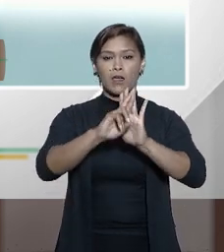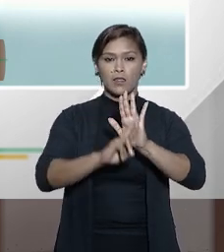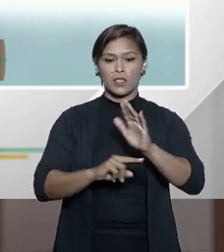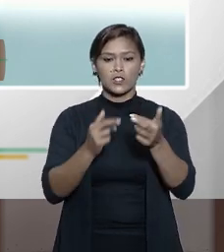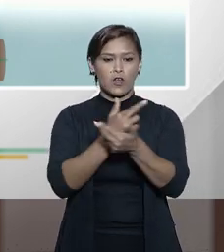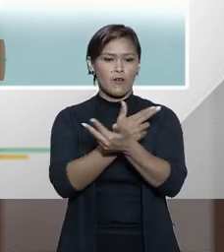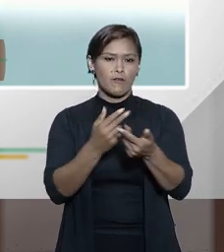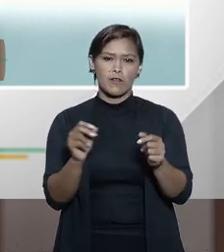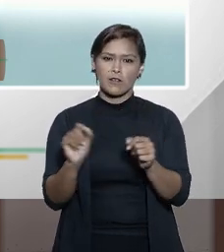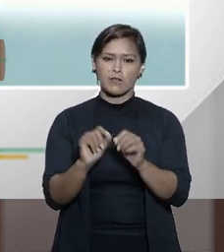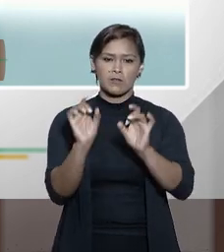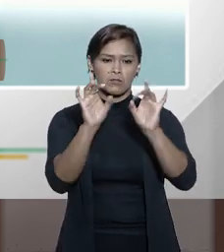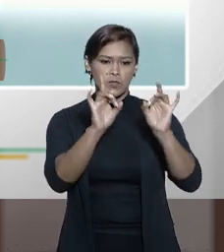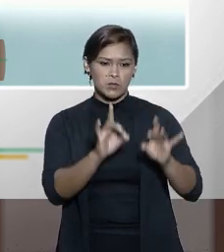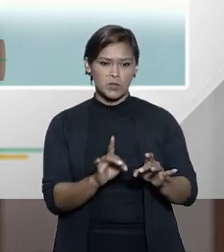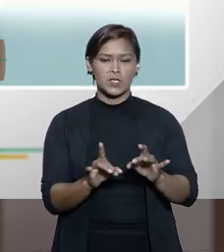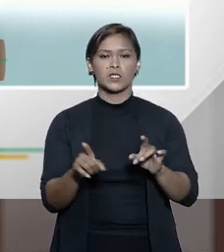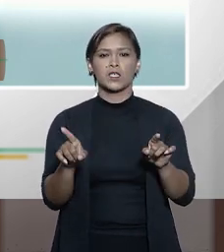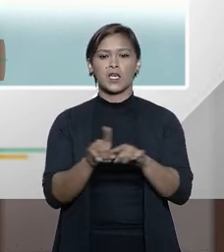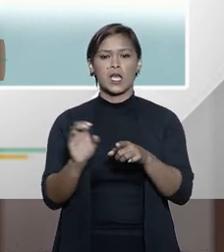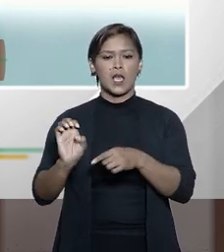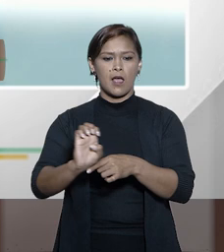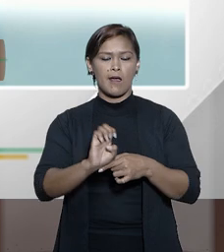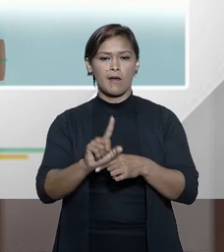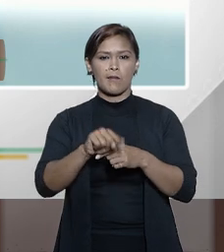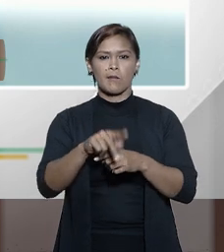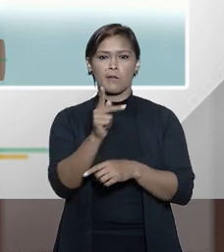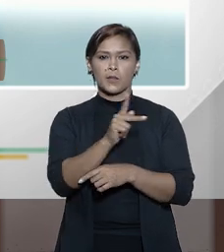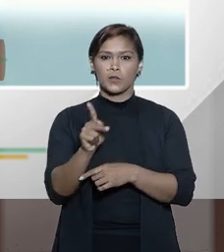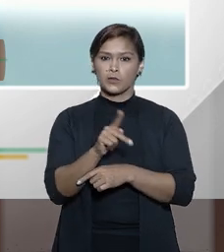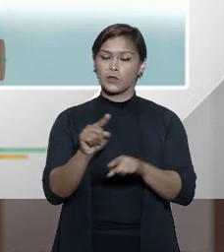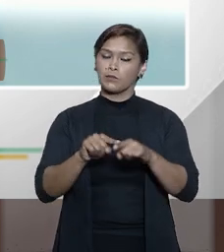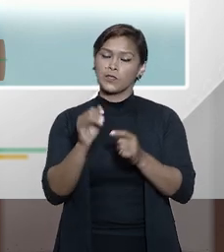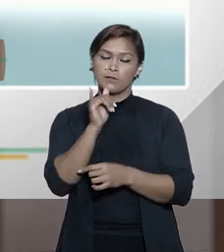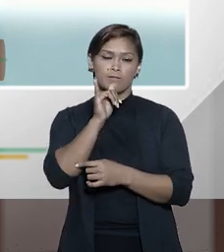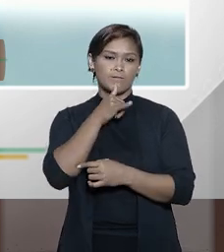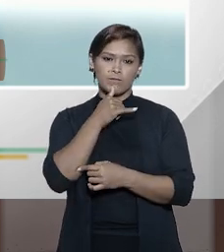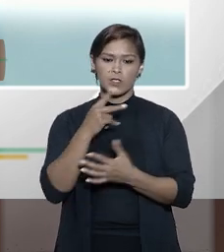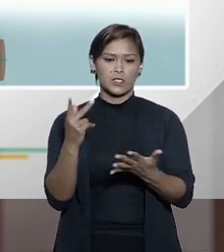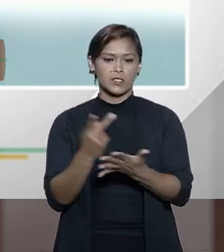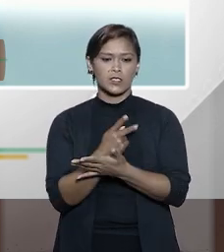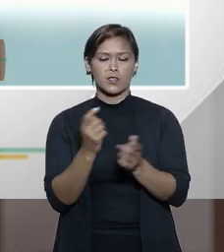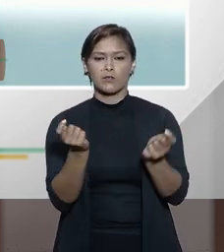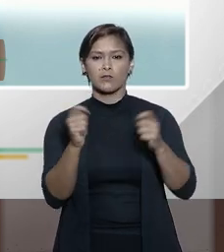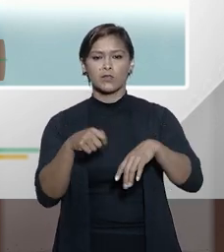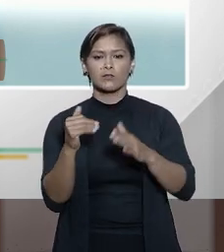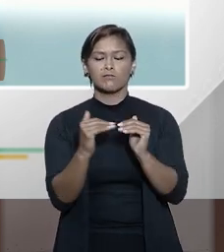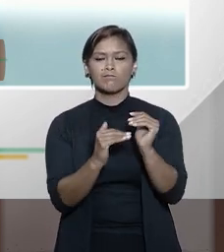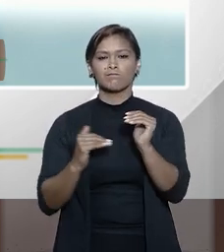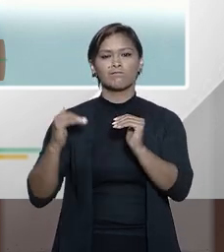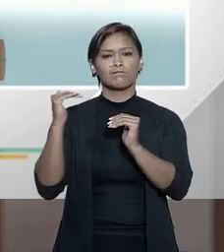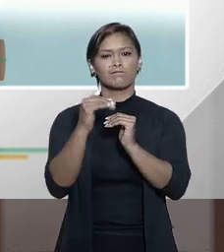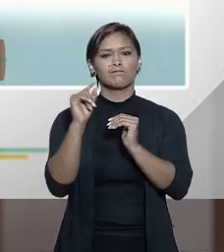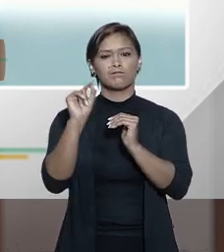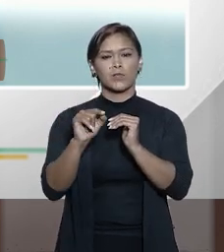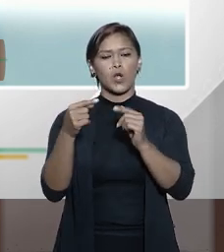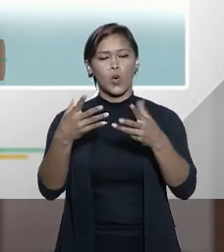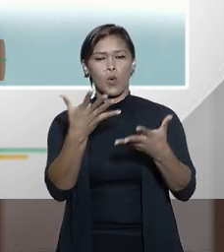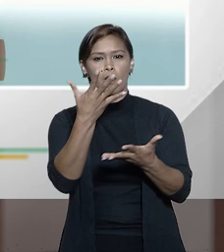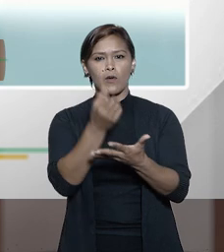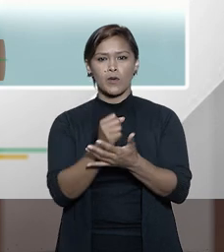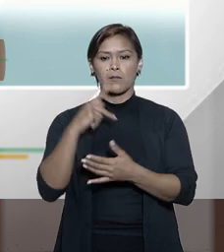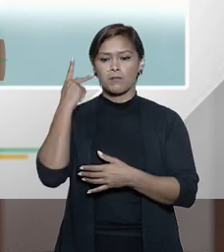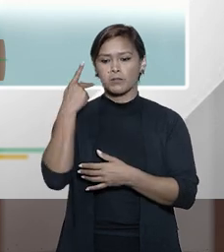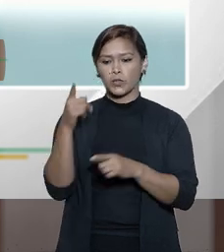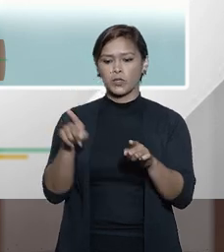redações feitas por especialistas, por professores, mas que, infelizmente, não tiveram o